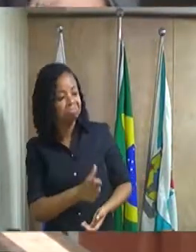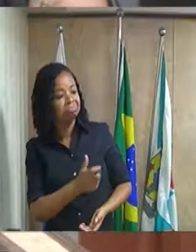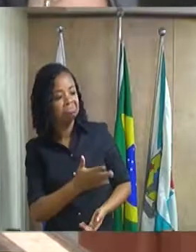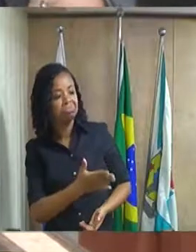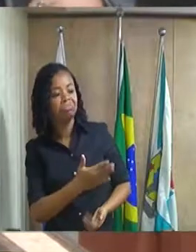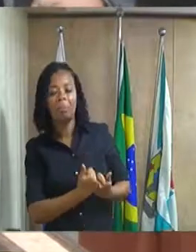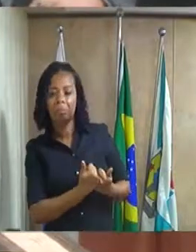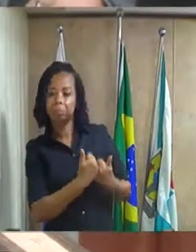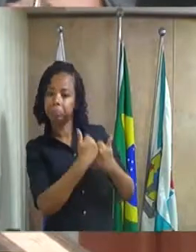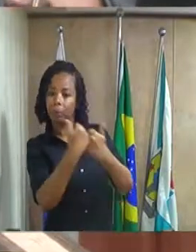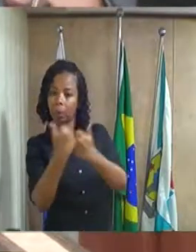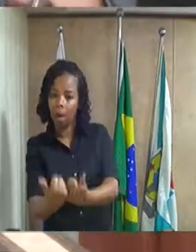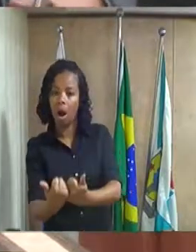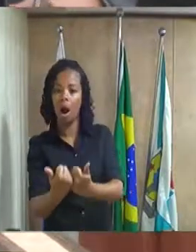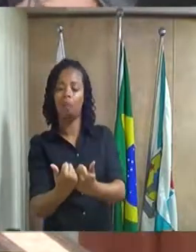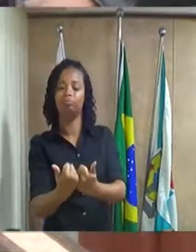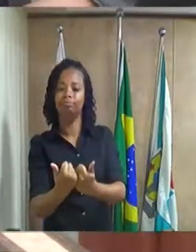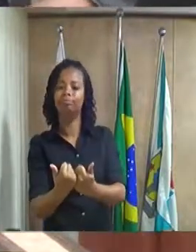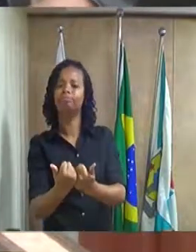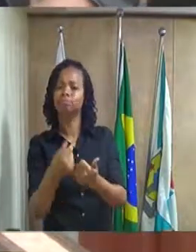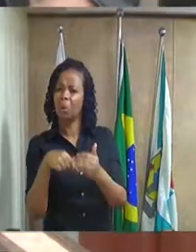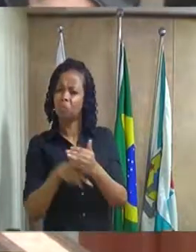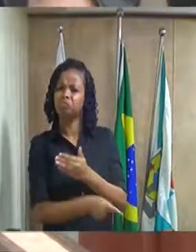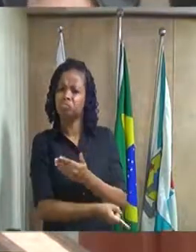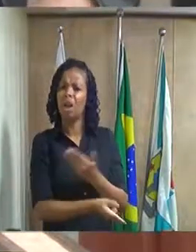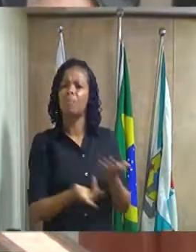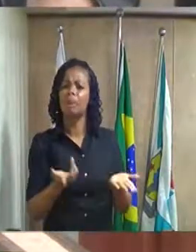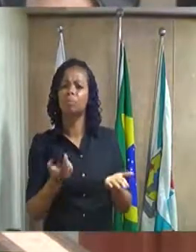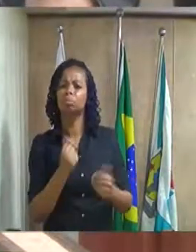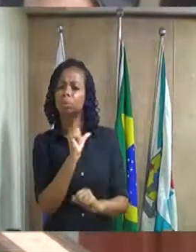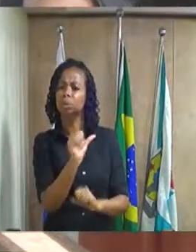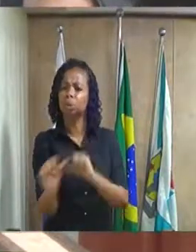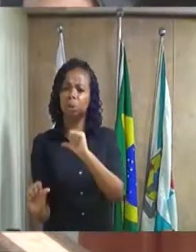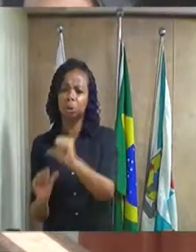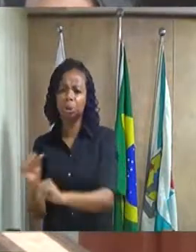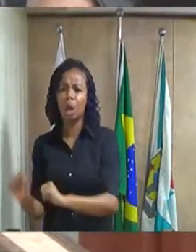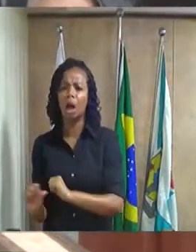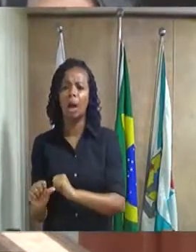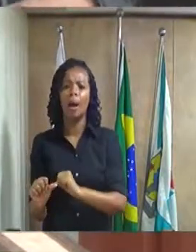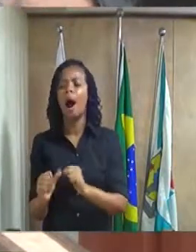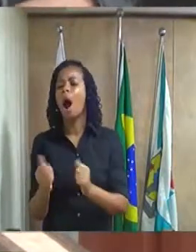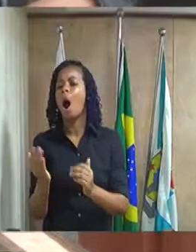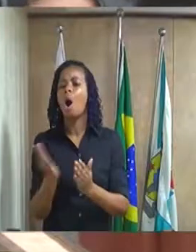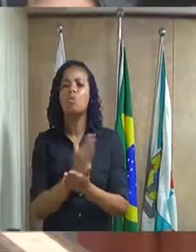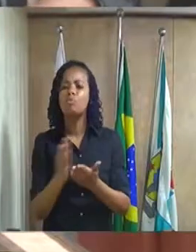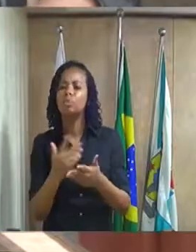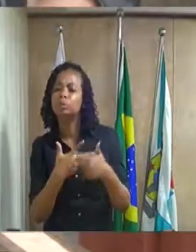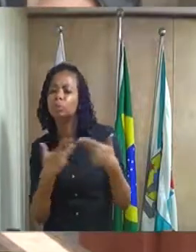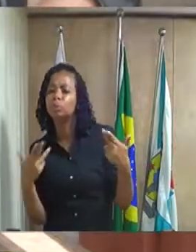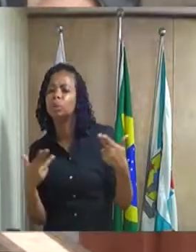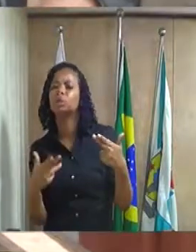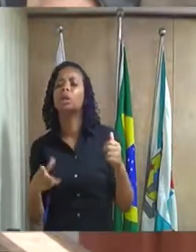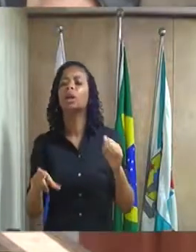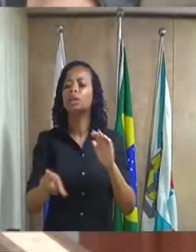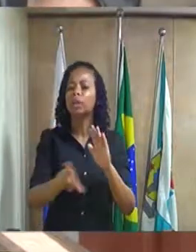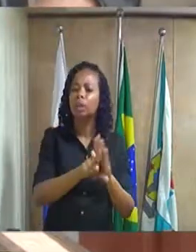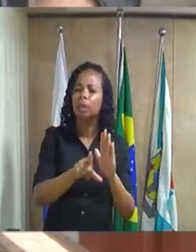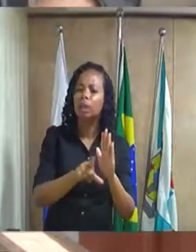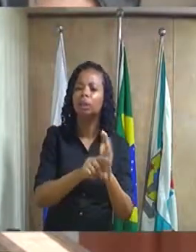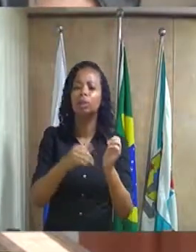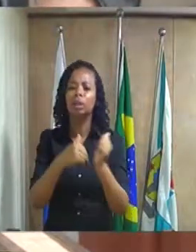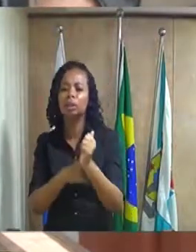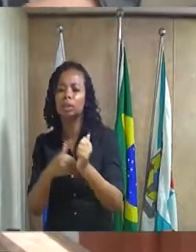contribuiu bastante mudando aí parte da nossa lei do Código Tributário Municipal,